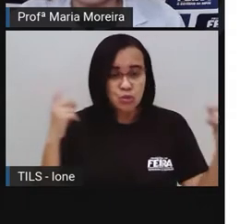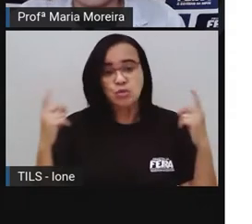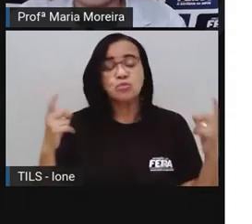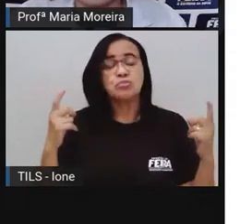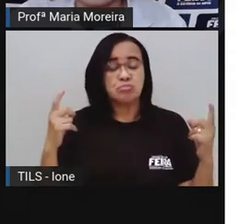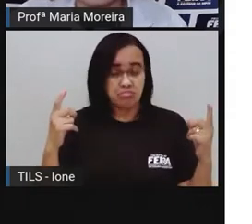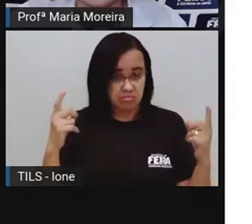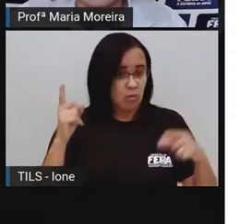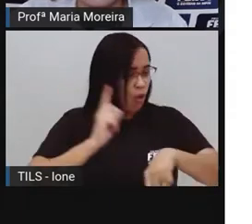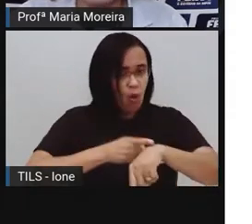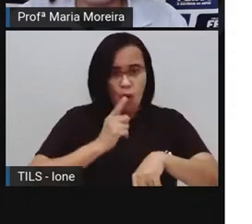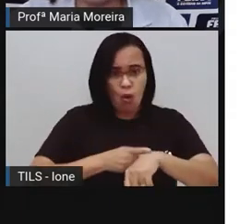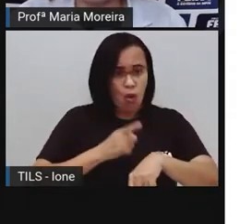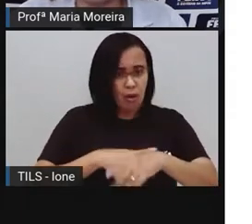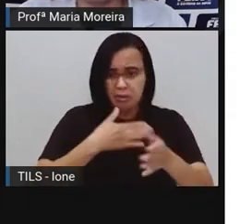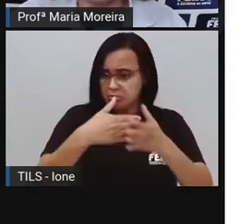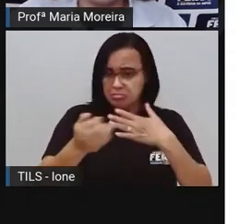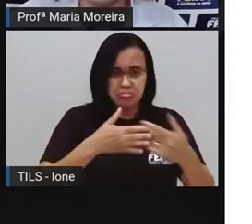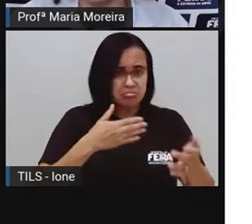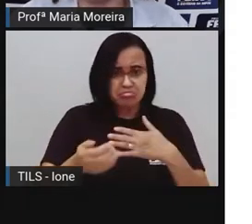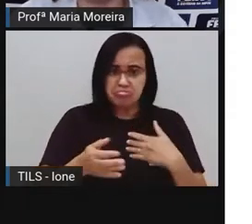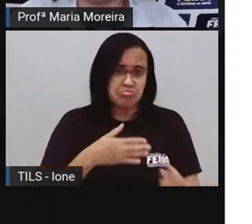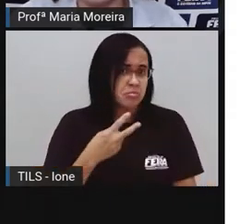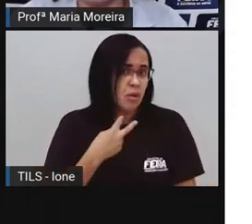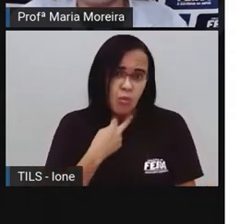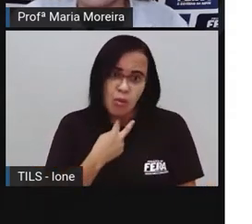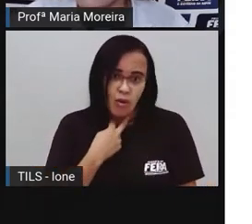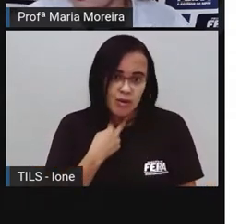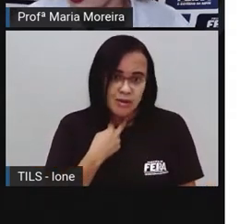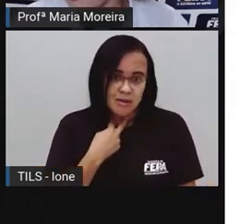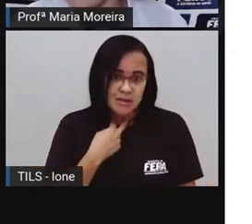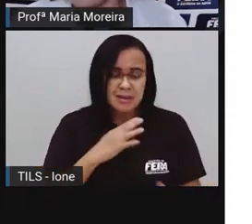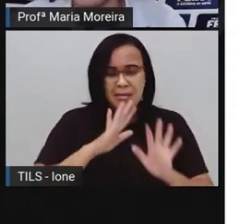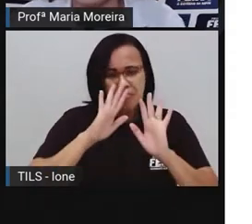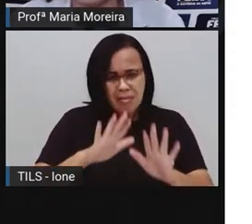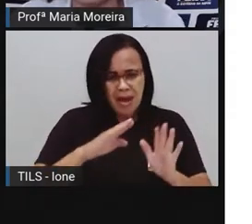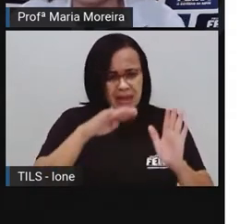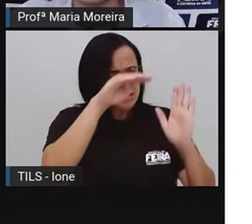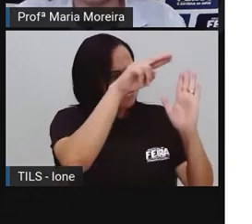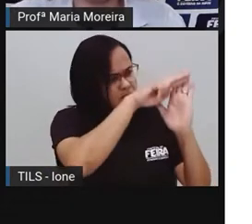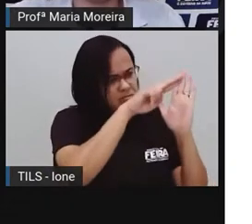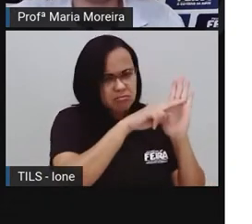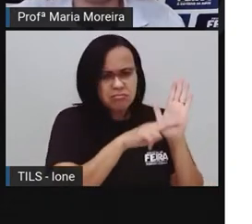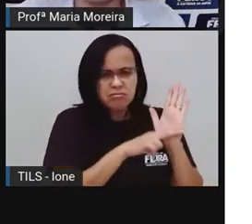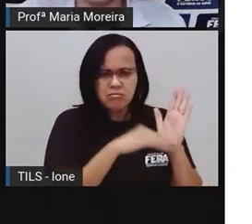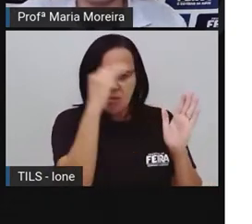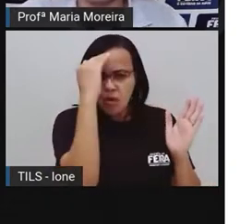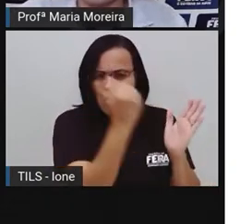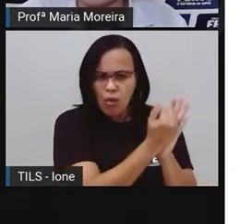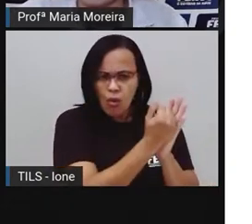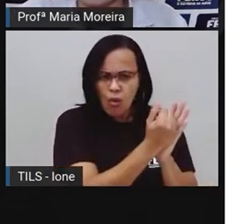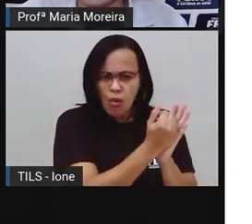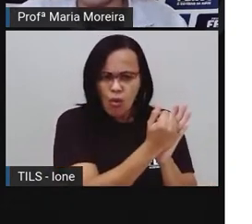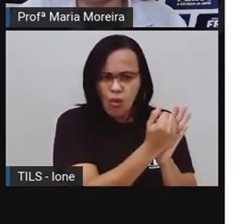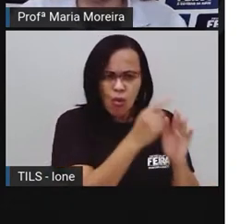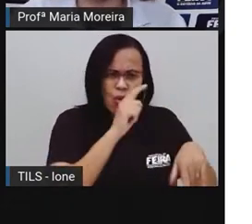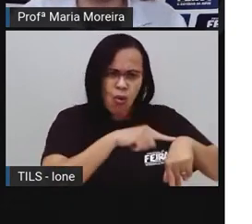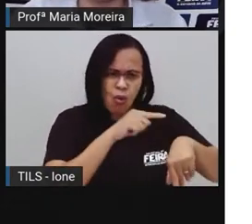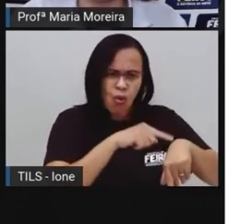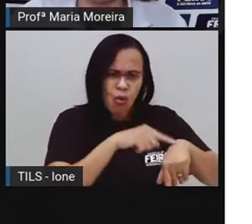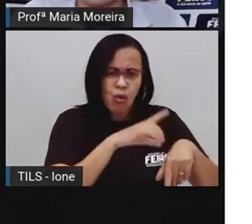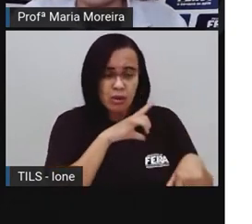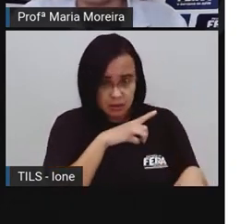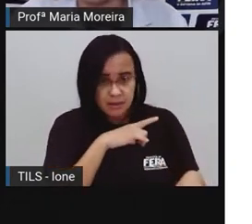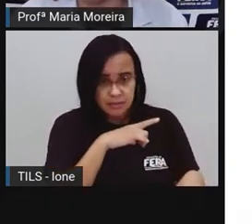horário, tá? Mas, Pró, qual é a regra do horário? A regra do horário é que diz o seguinte, som alto, né? E que